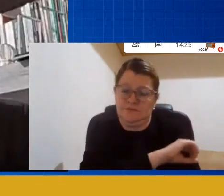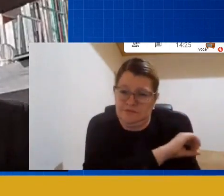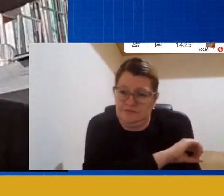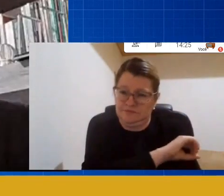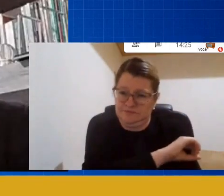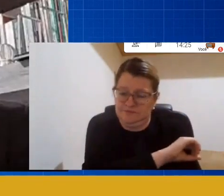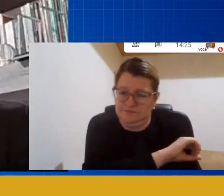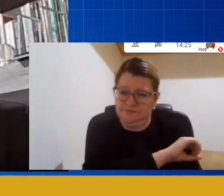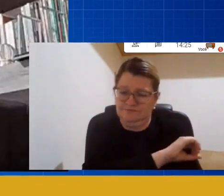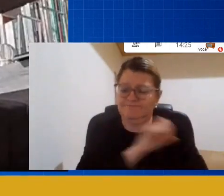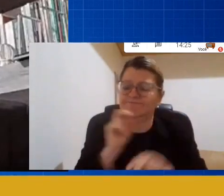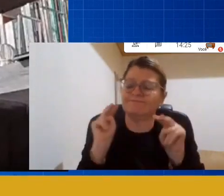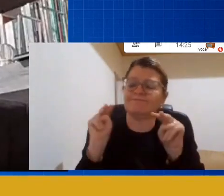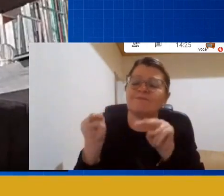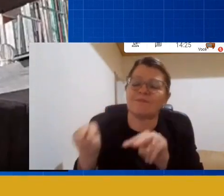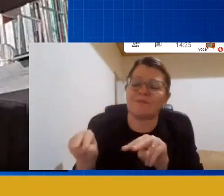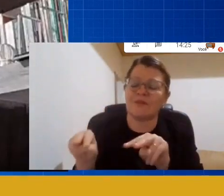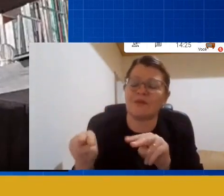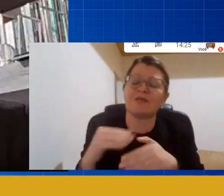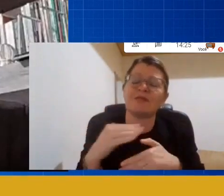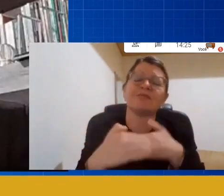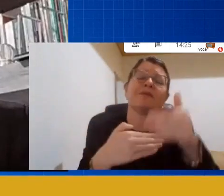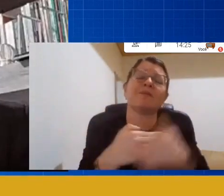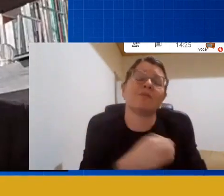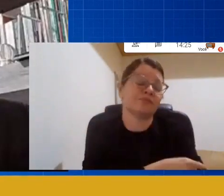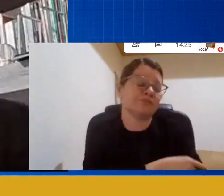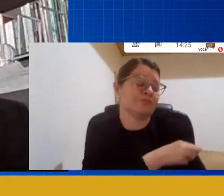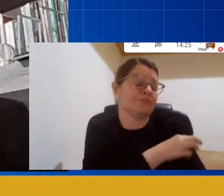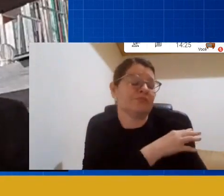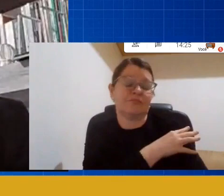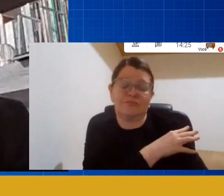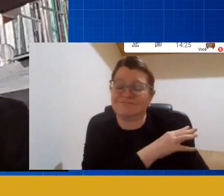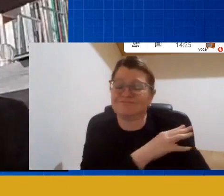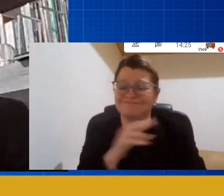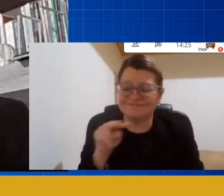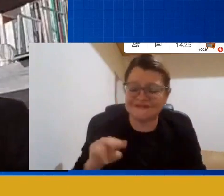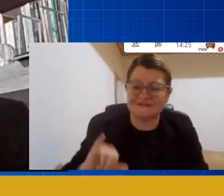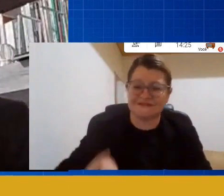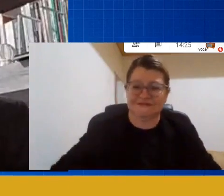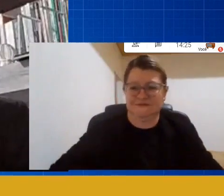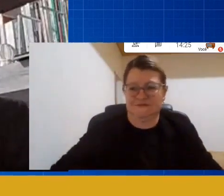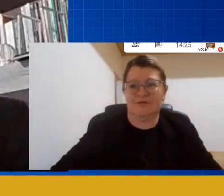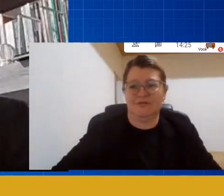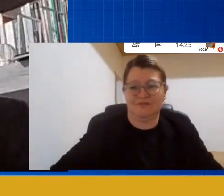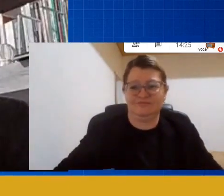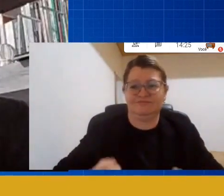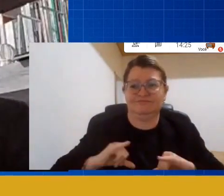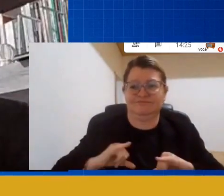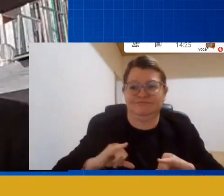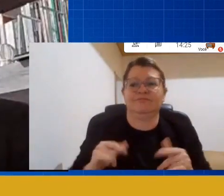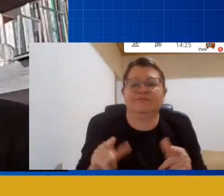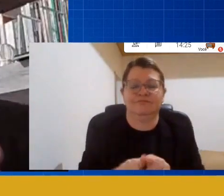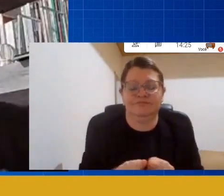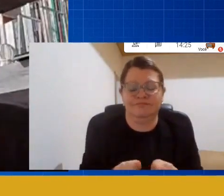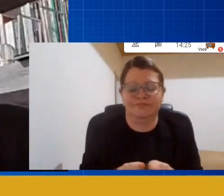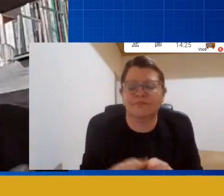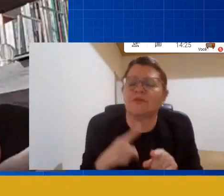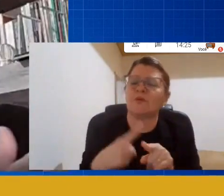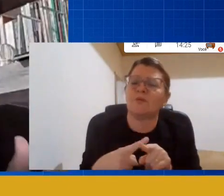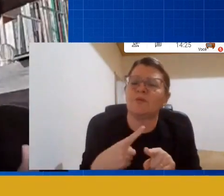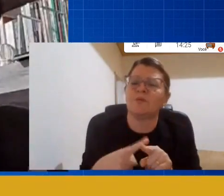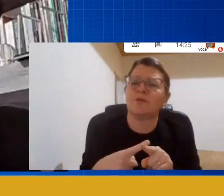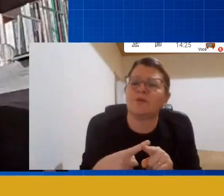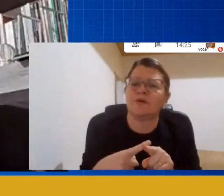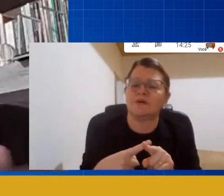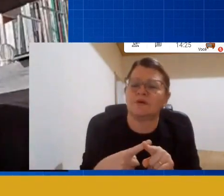deve estar sofrendo muito nesse momento. E essas duas palavras são chaves. Educação